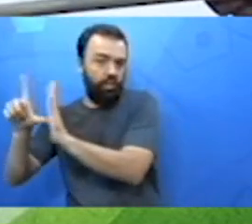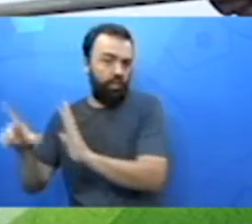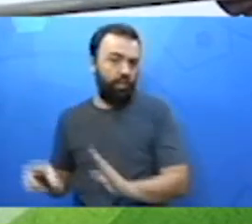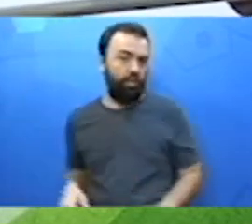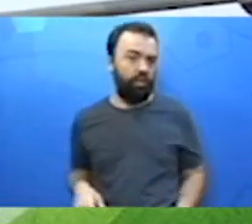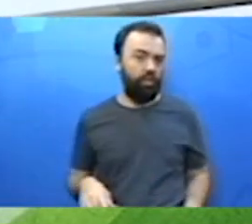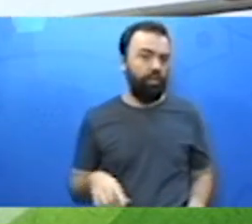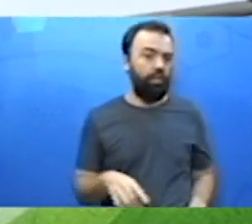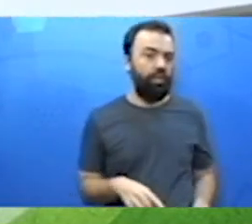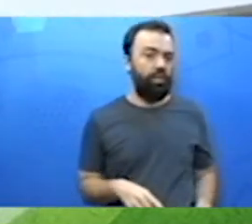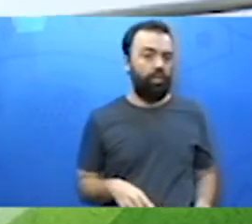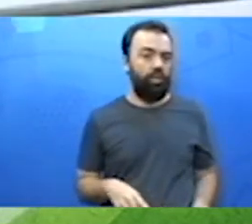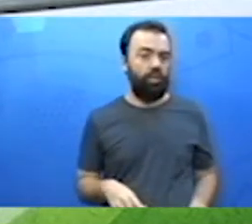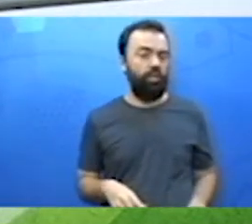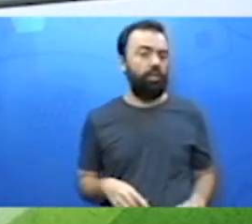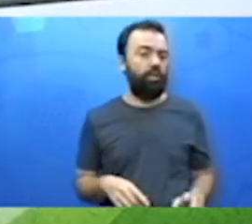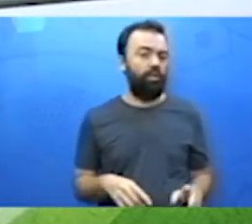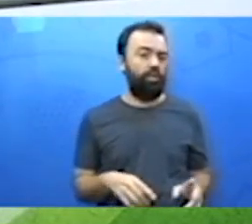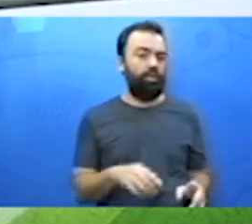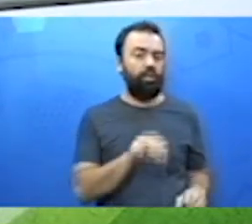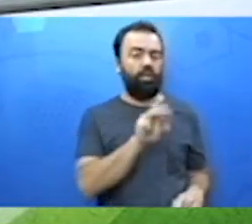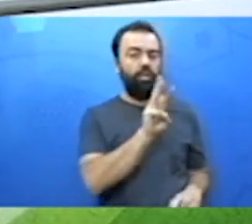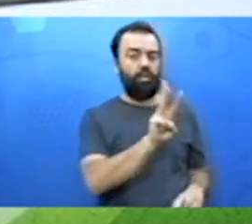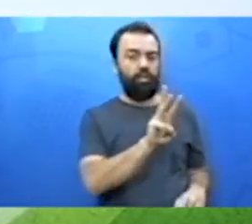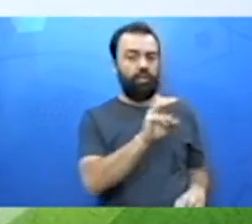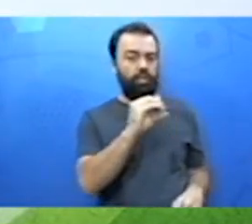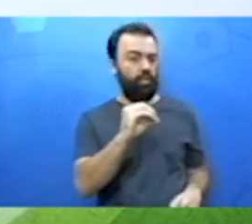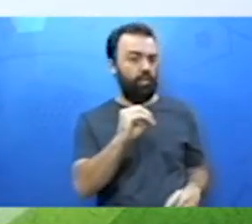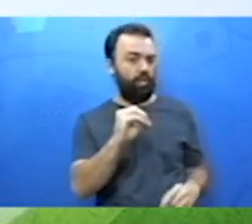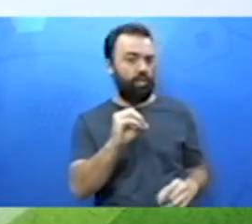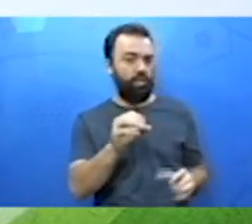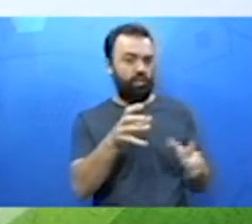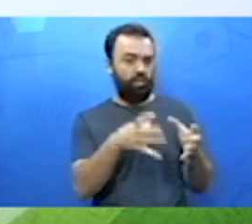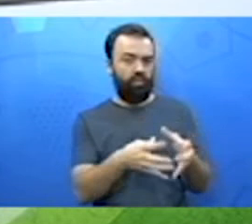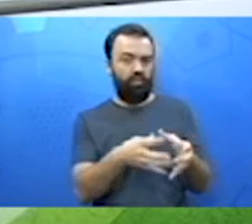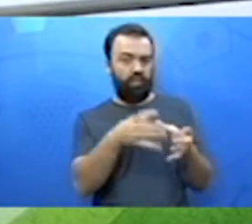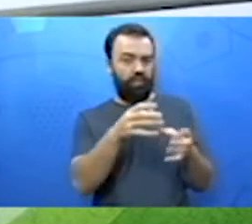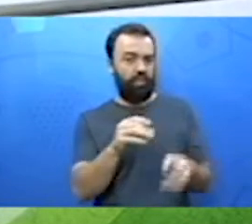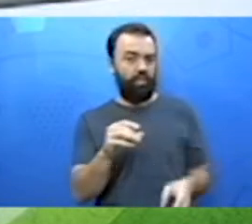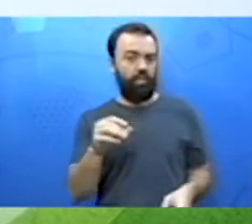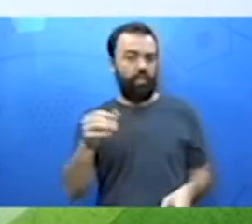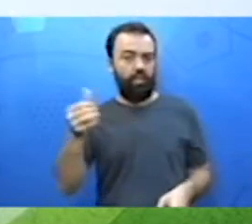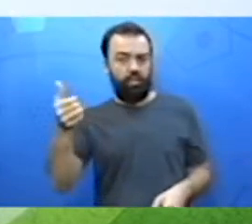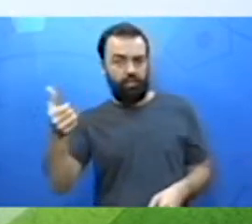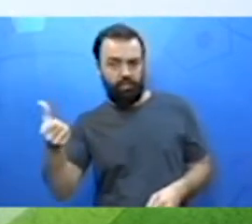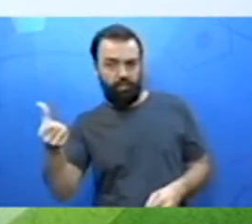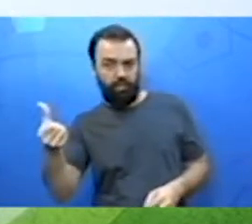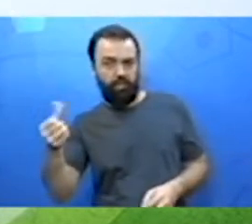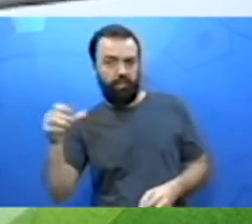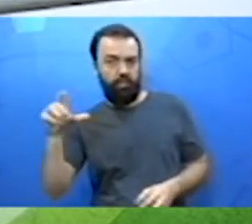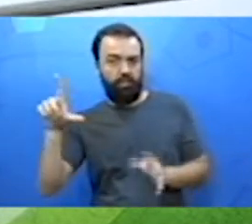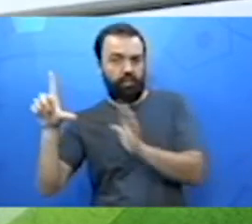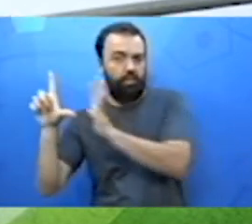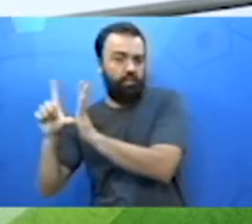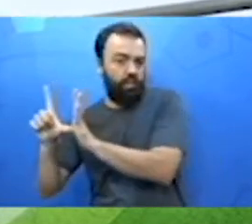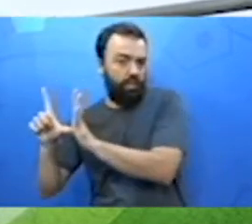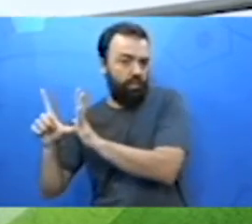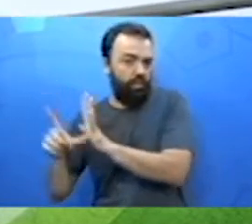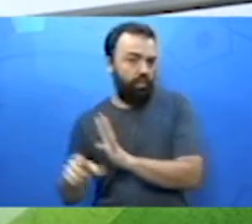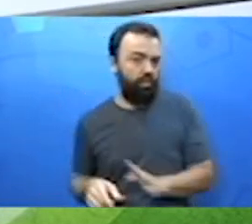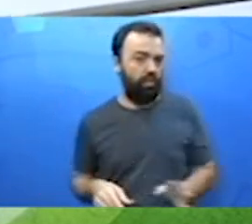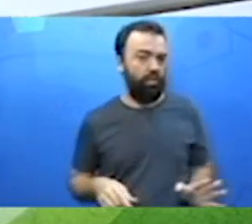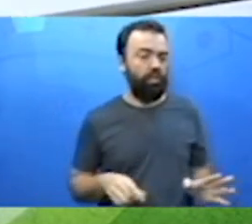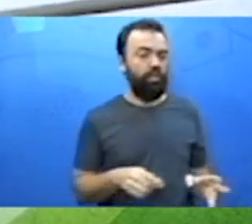60 vasilhas, aqui eu vou usar 3. Dividiu. A grandeza aqui, ela é inversamente